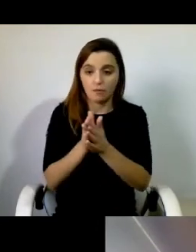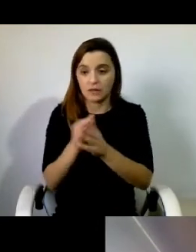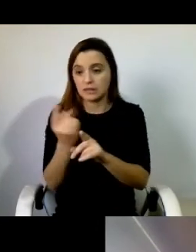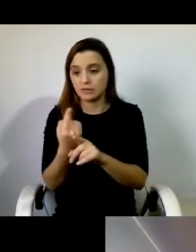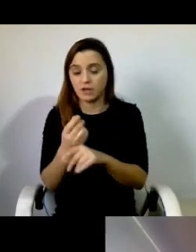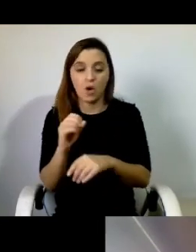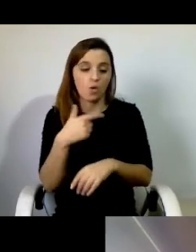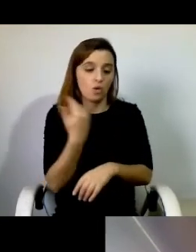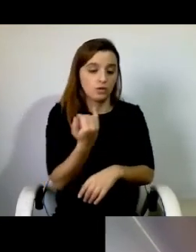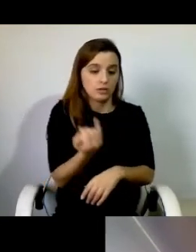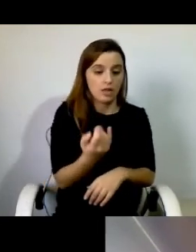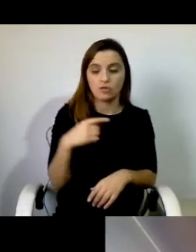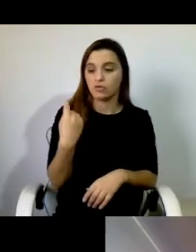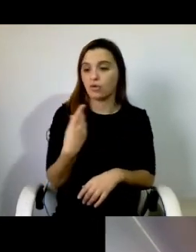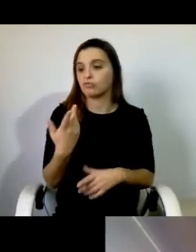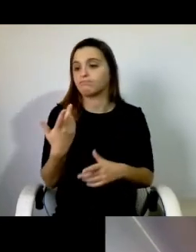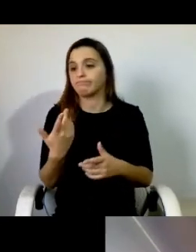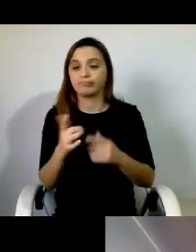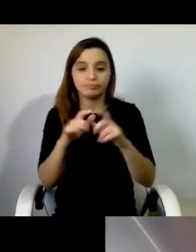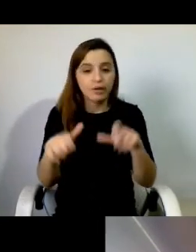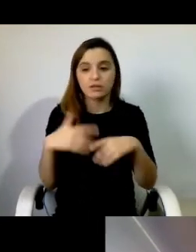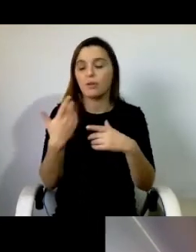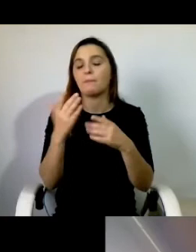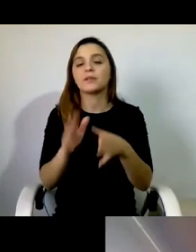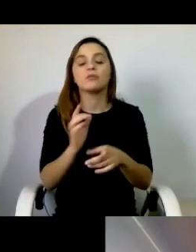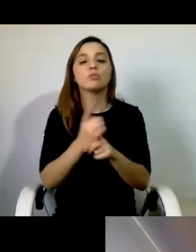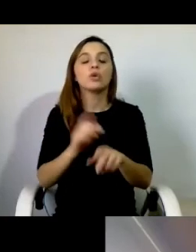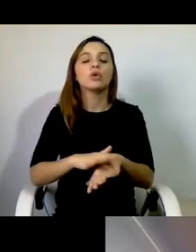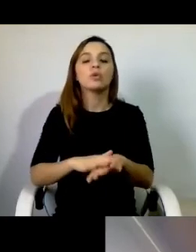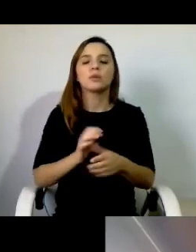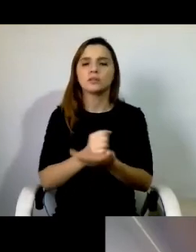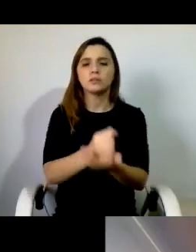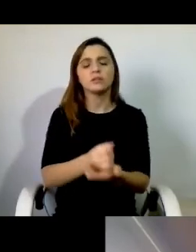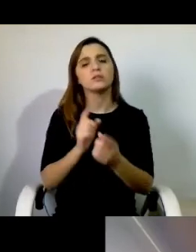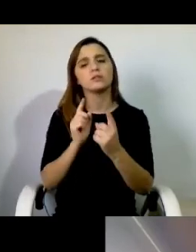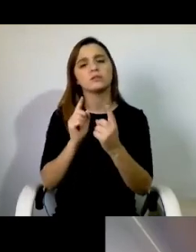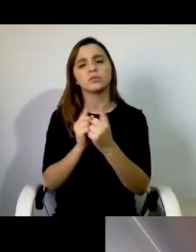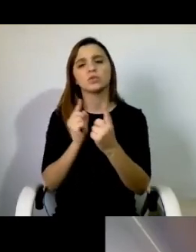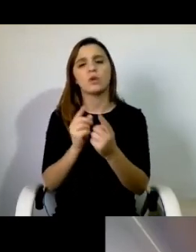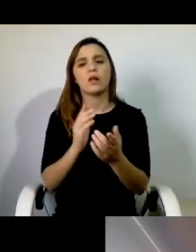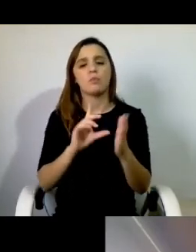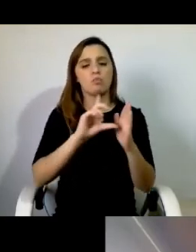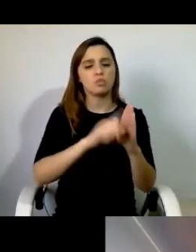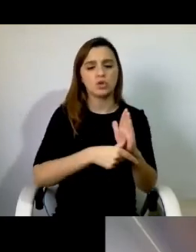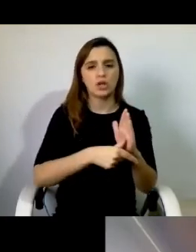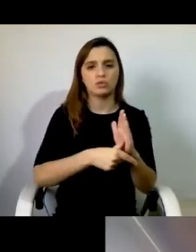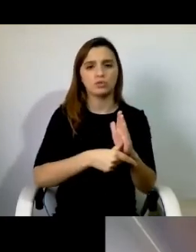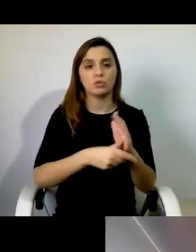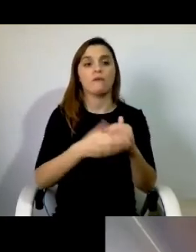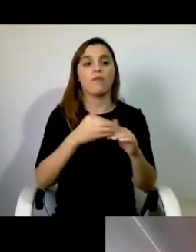nós, instituições, porque, efetivamente, a assistência pessoal não pode vir em projetos que depois não têm continuidade.